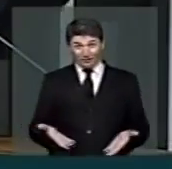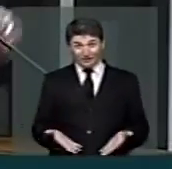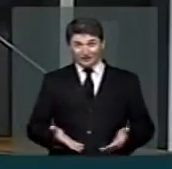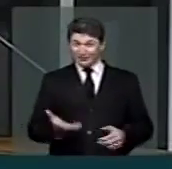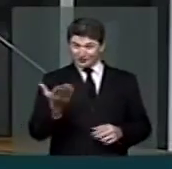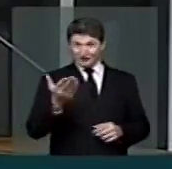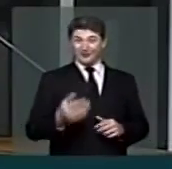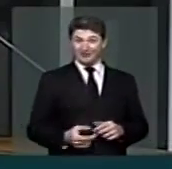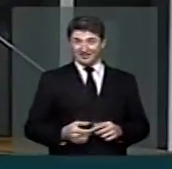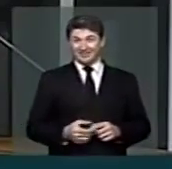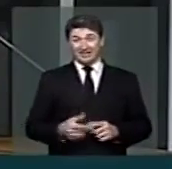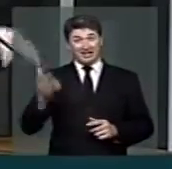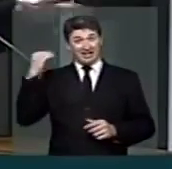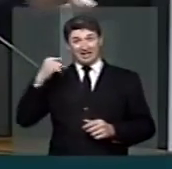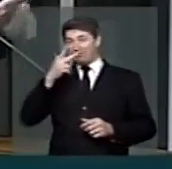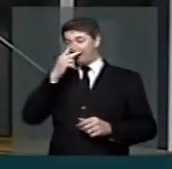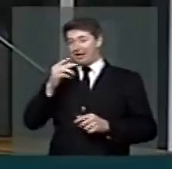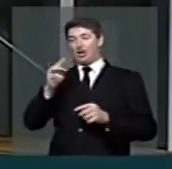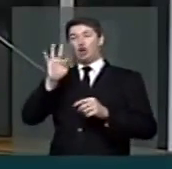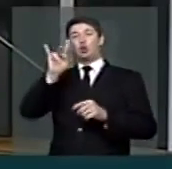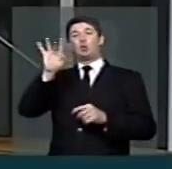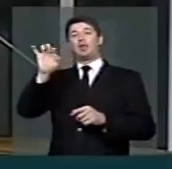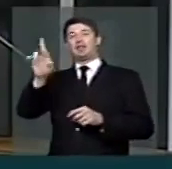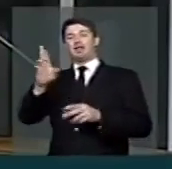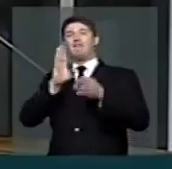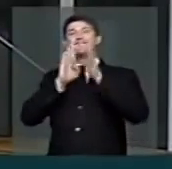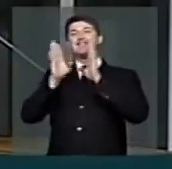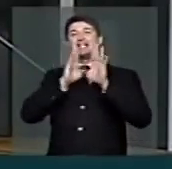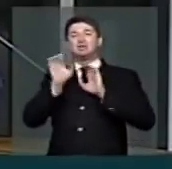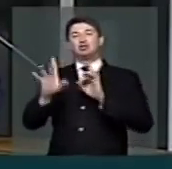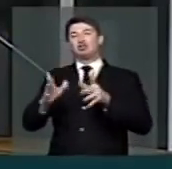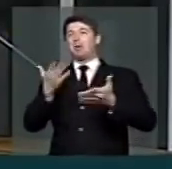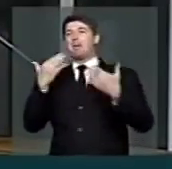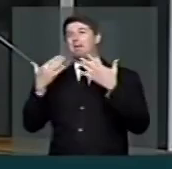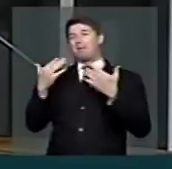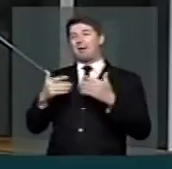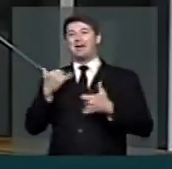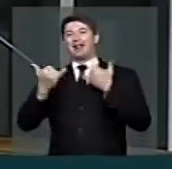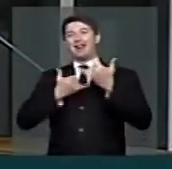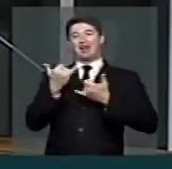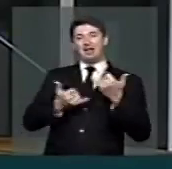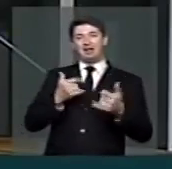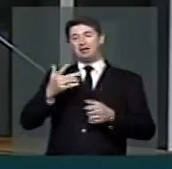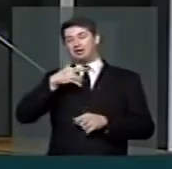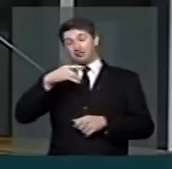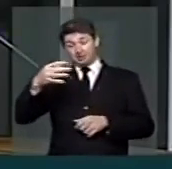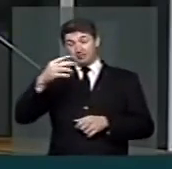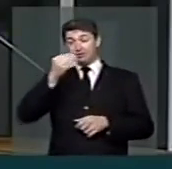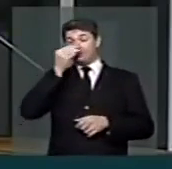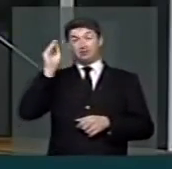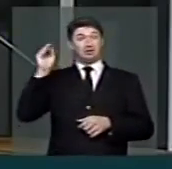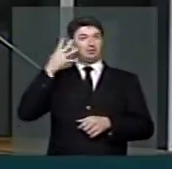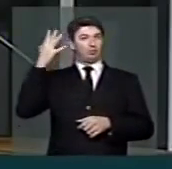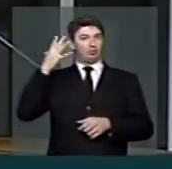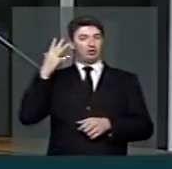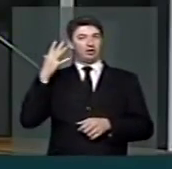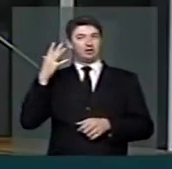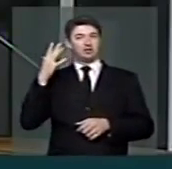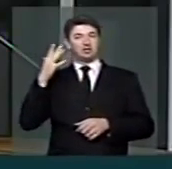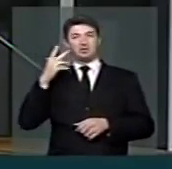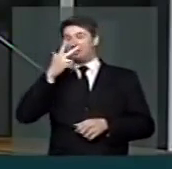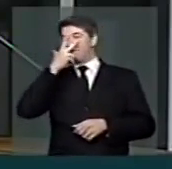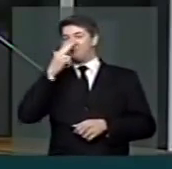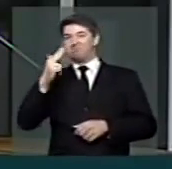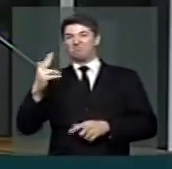povo que a gente achava que vive no Twitter, no Facebook, e que estariam alienados da política, deram para nós uma grande